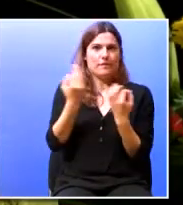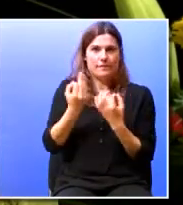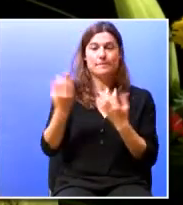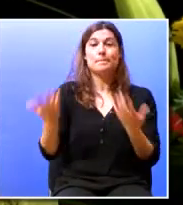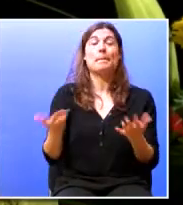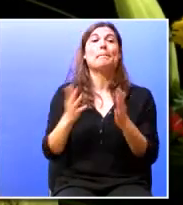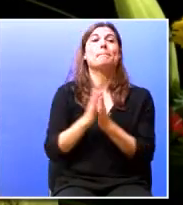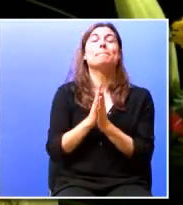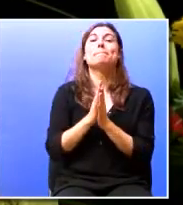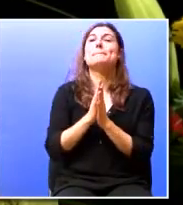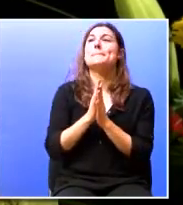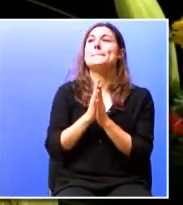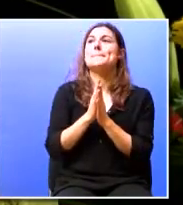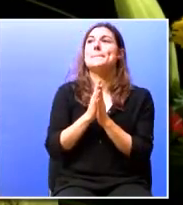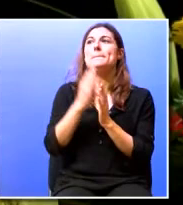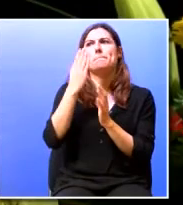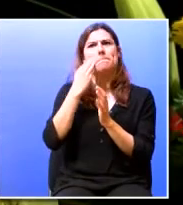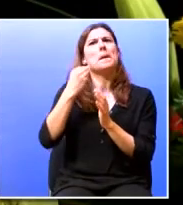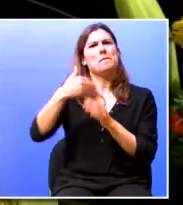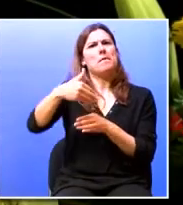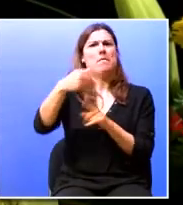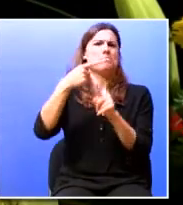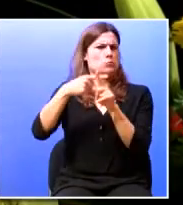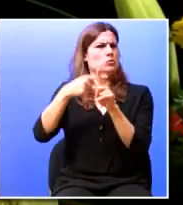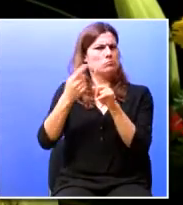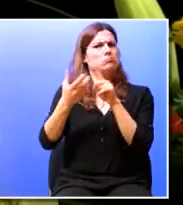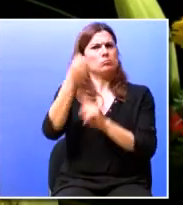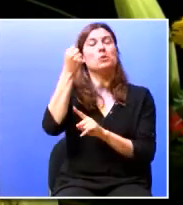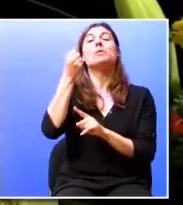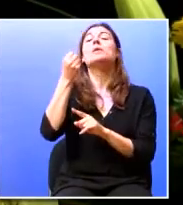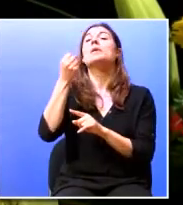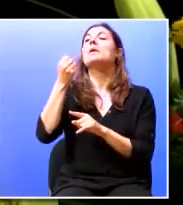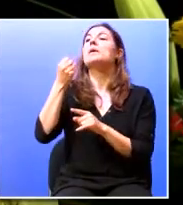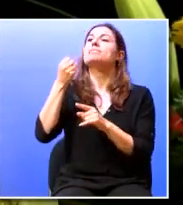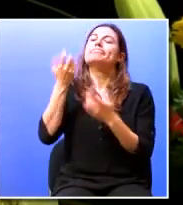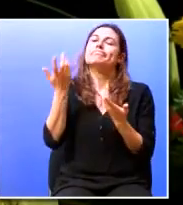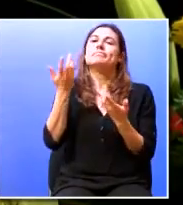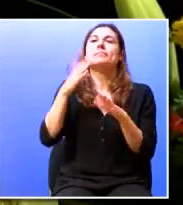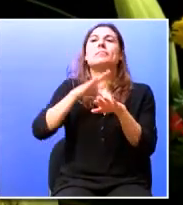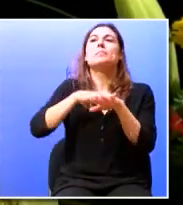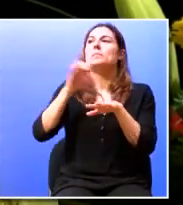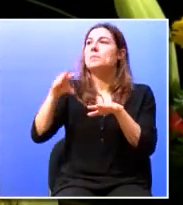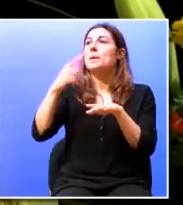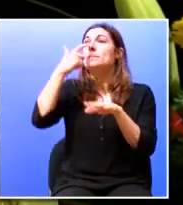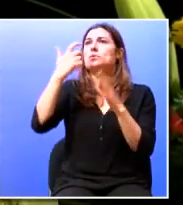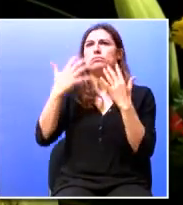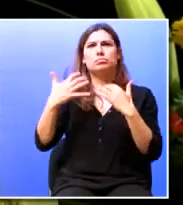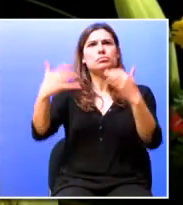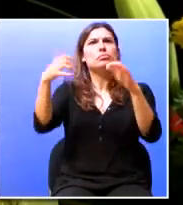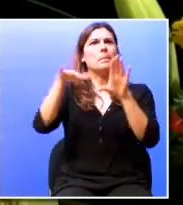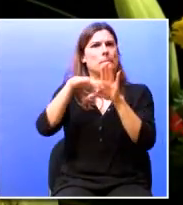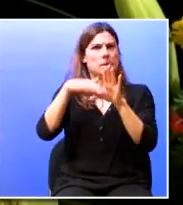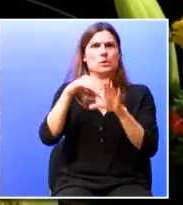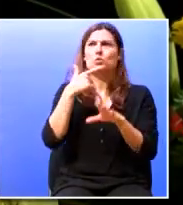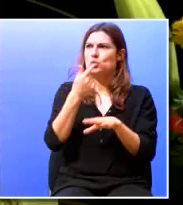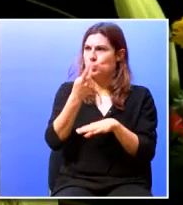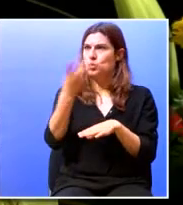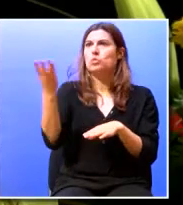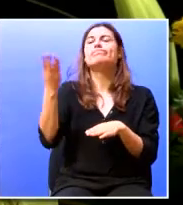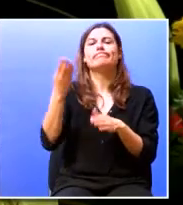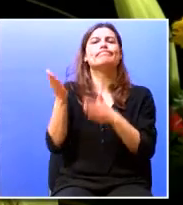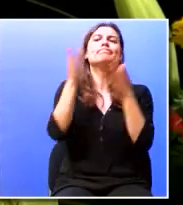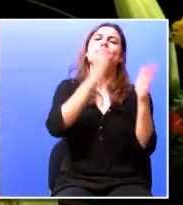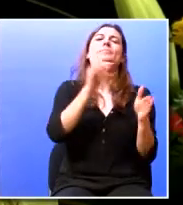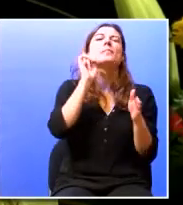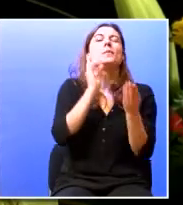creio que será um sucesso, na medida em que, não só pelo número de participantes que têm, mas pela qualidade